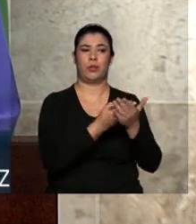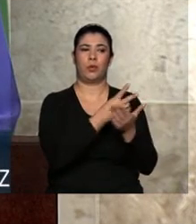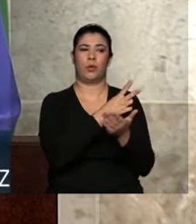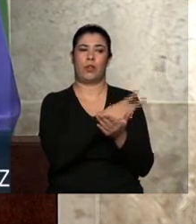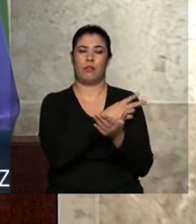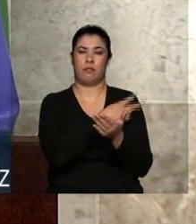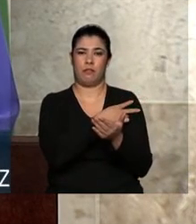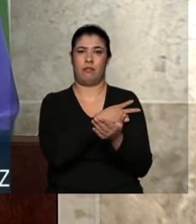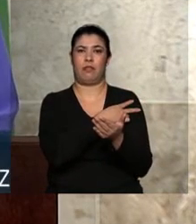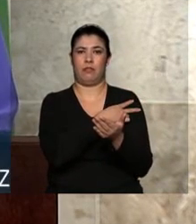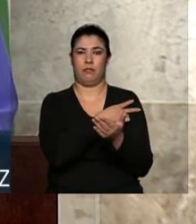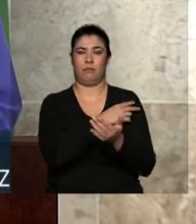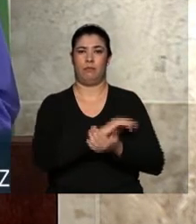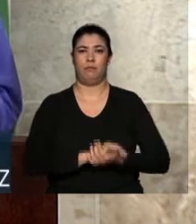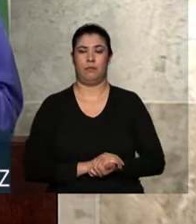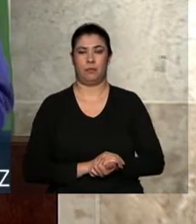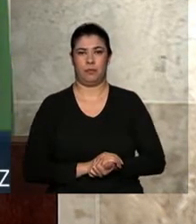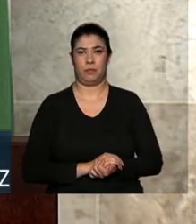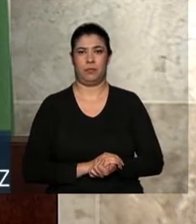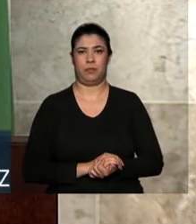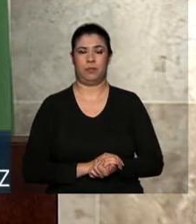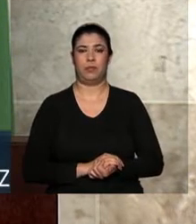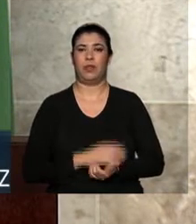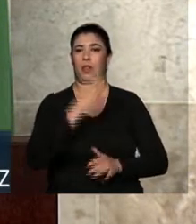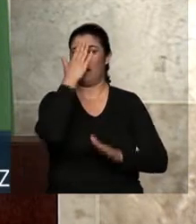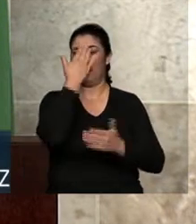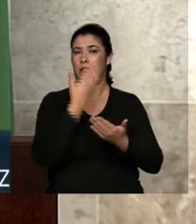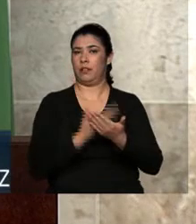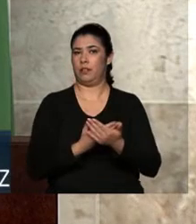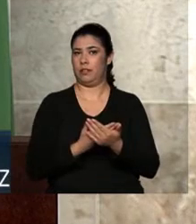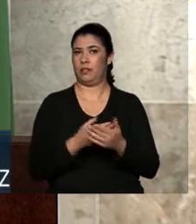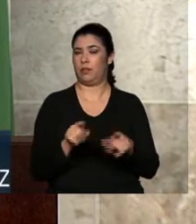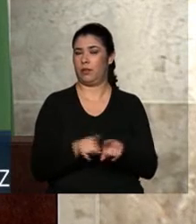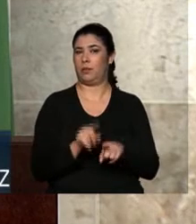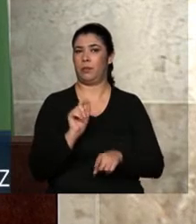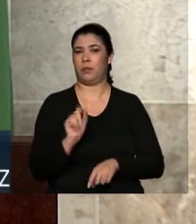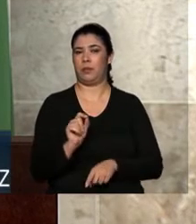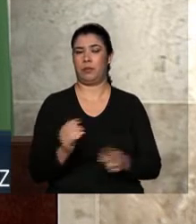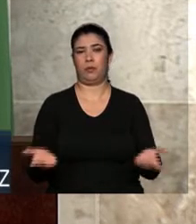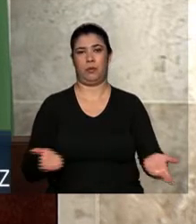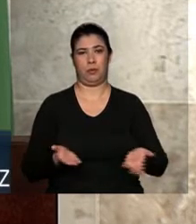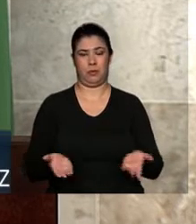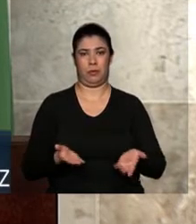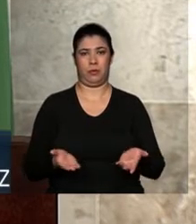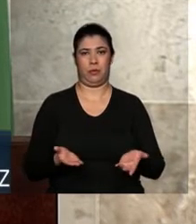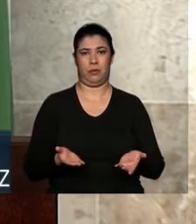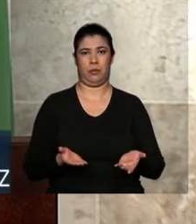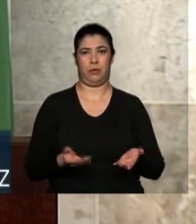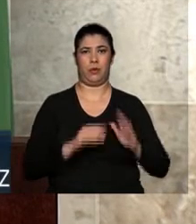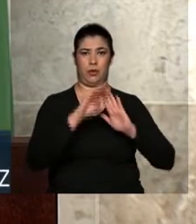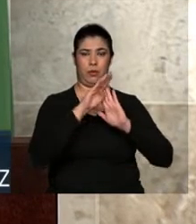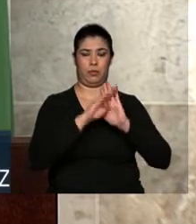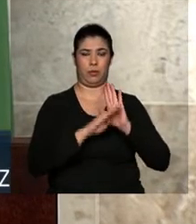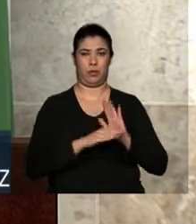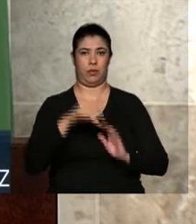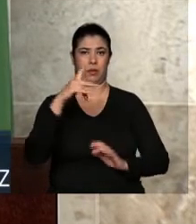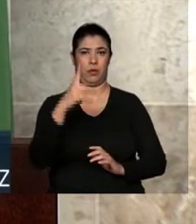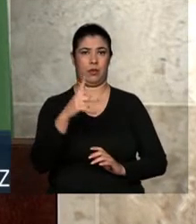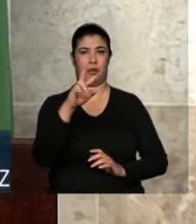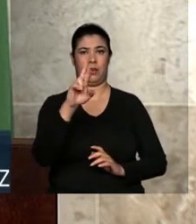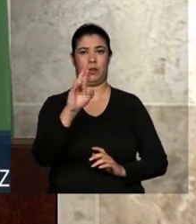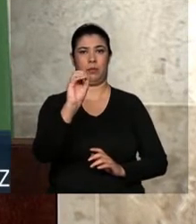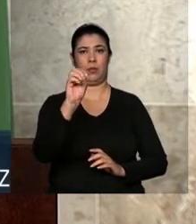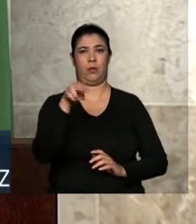médio técnico. Eu acredito que agora, no Pronatec 2, nós